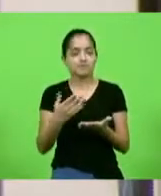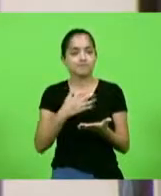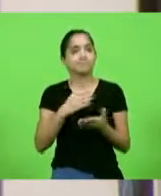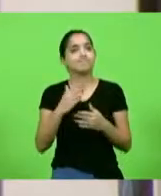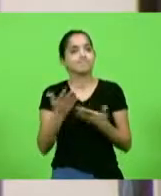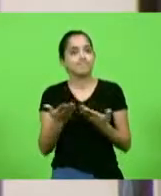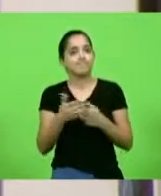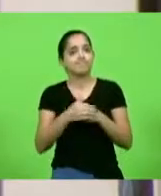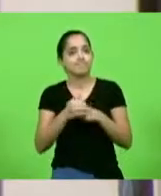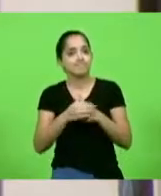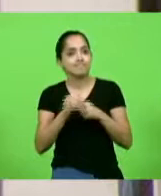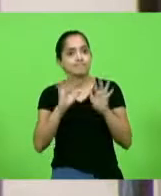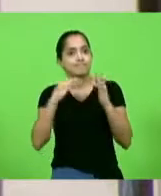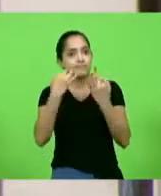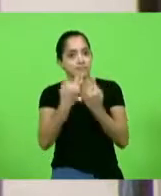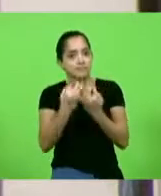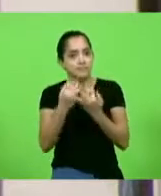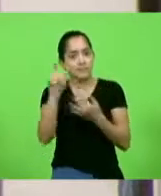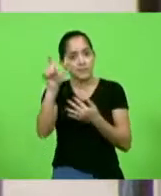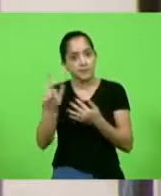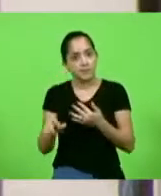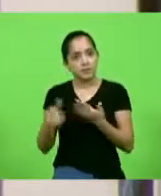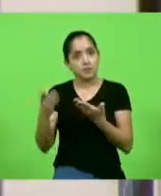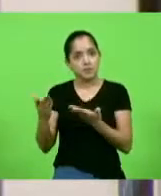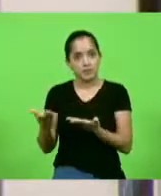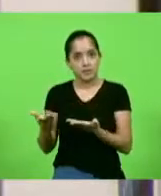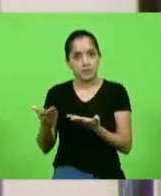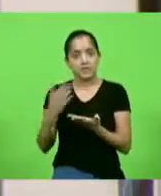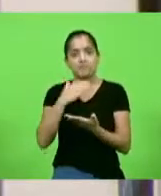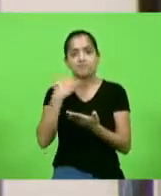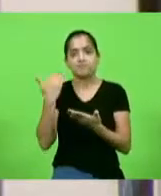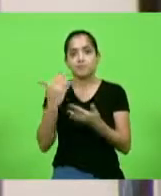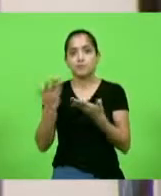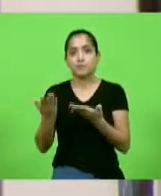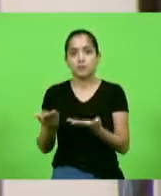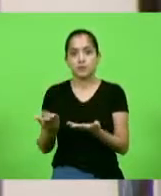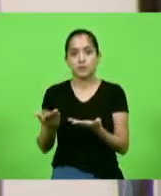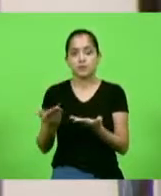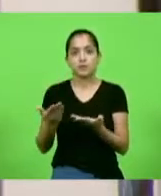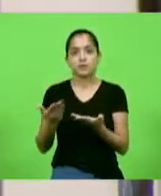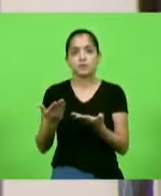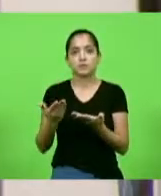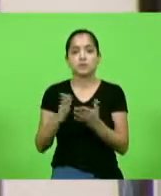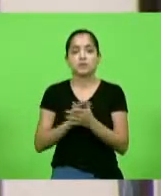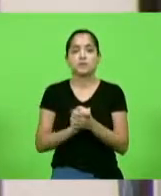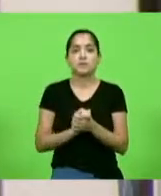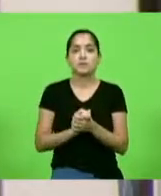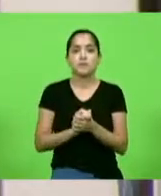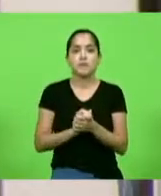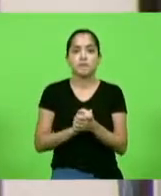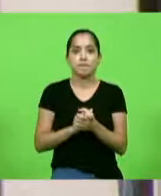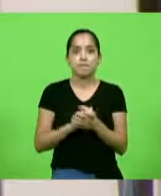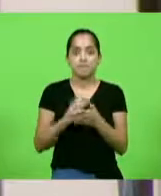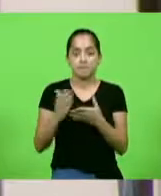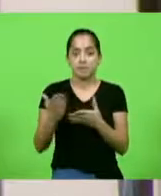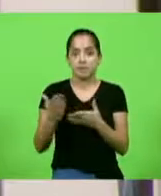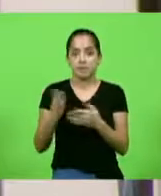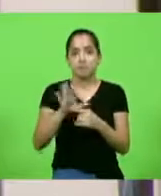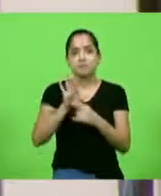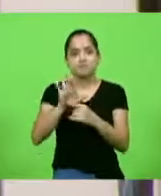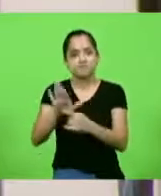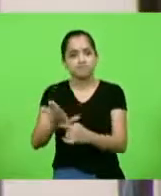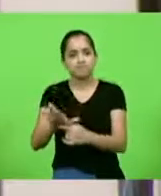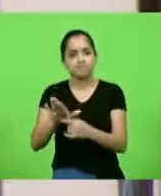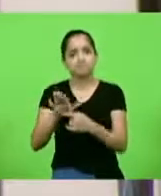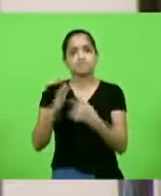especial pela família e especial por ele, que Deus reserve a ele um lugar de destaque ao seu lado lá no céu.